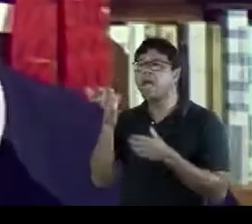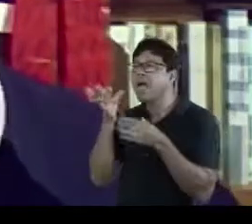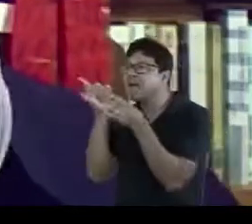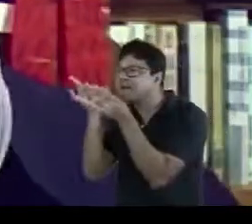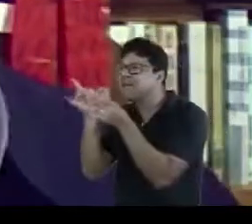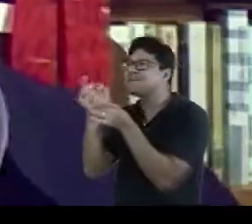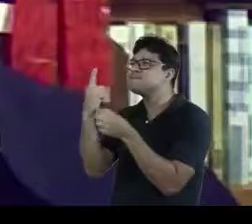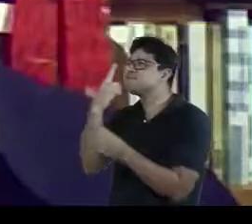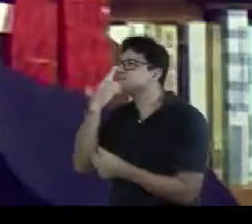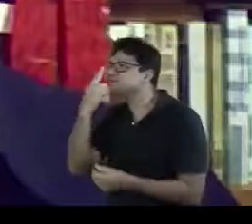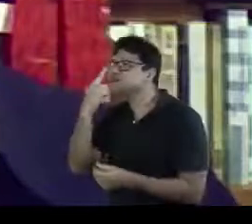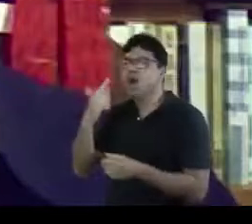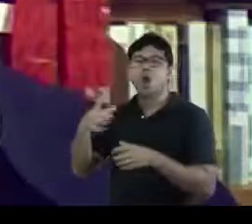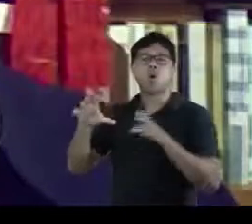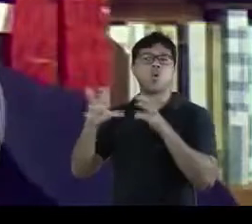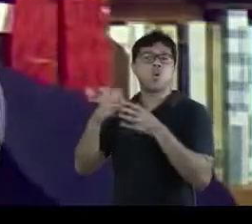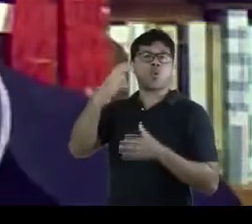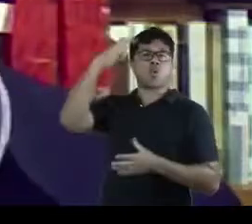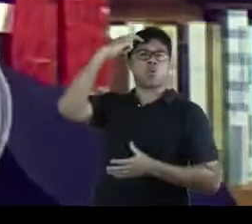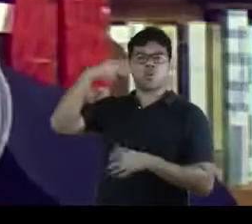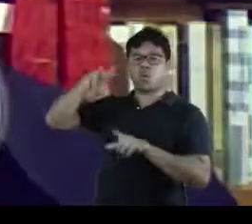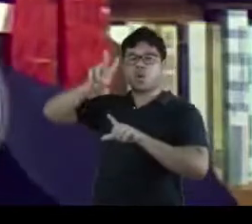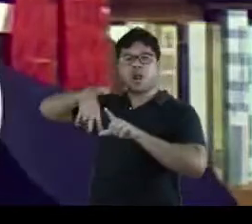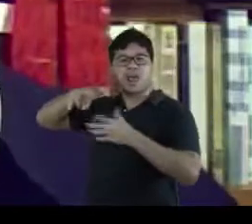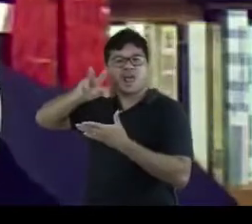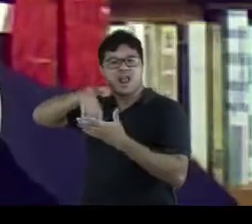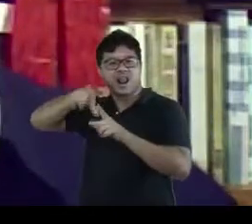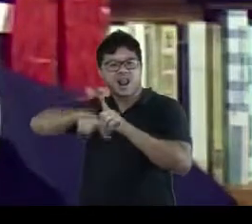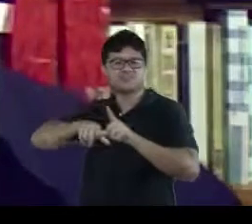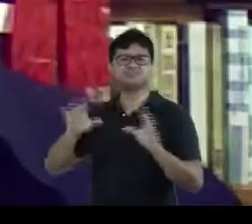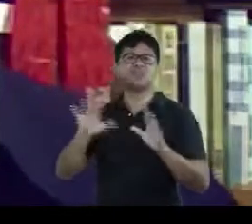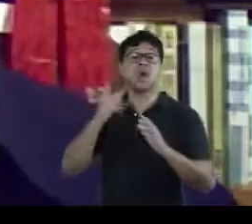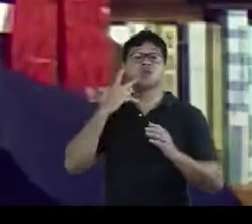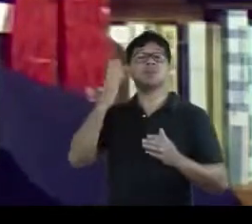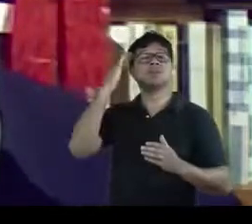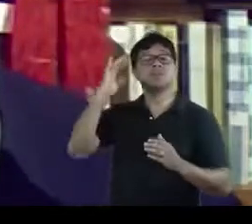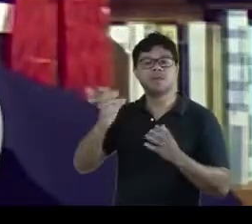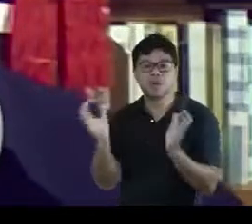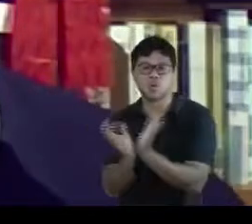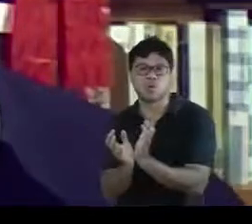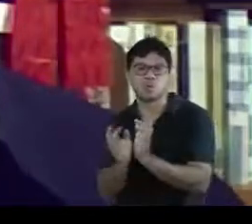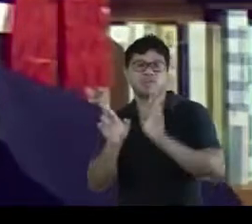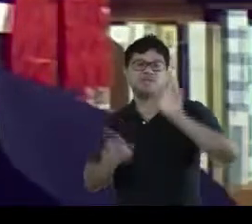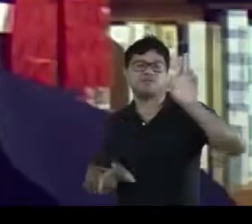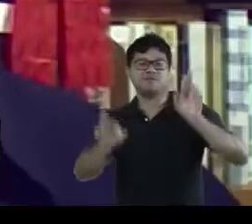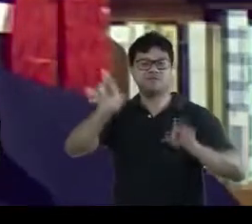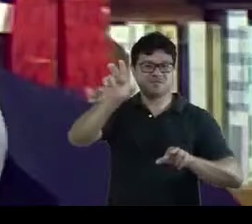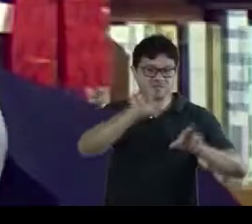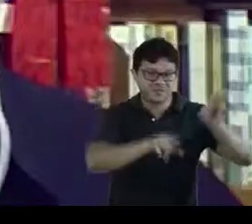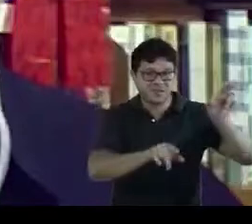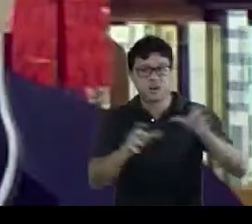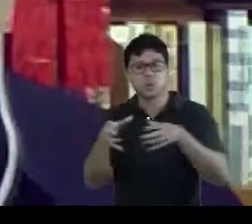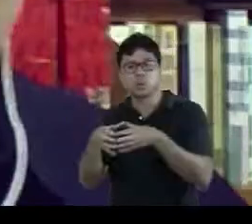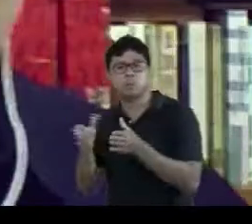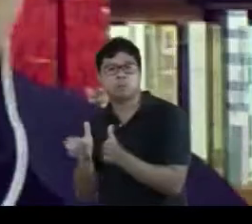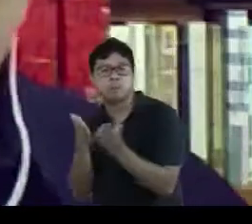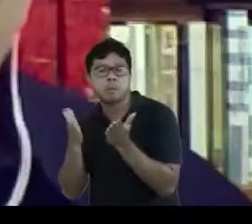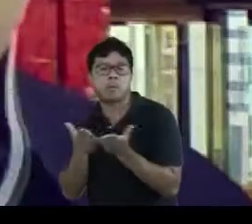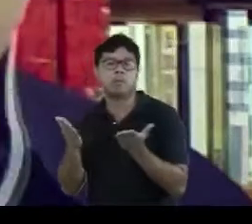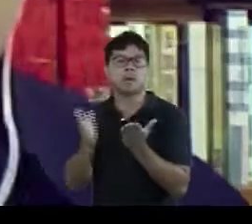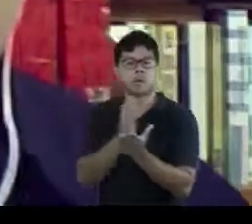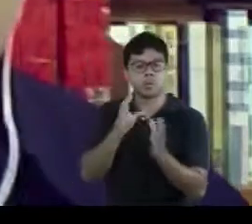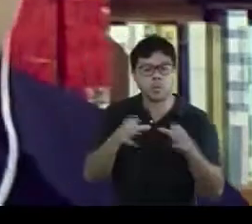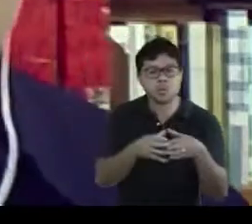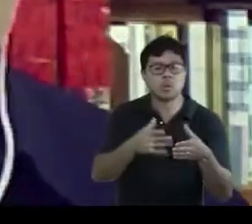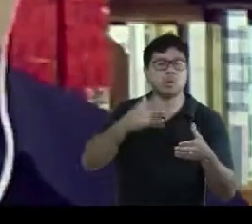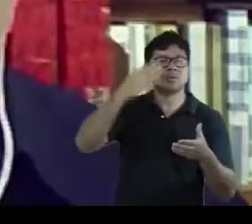à cultura letrada. Era mais uma forma de distinção social do que uma forma de